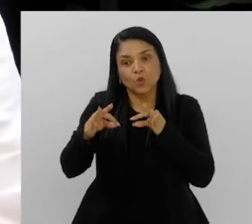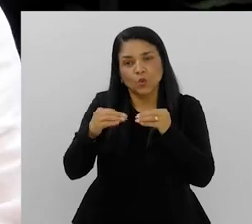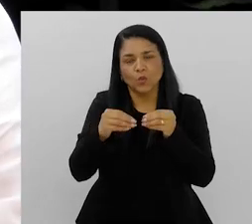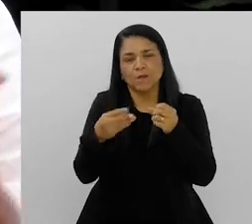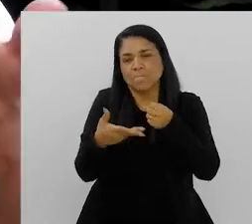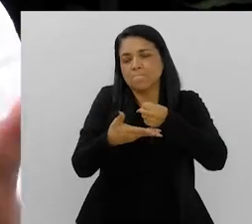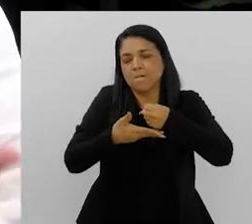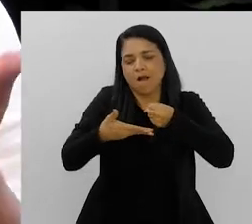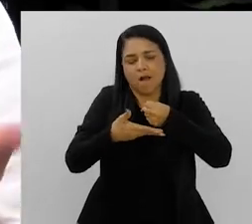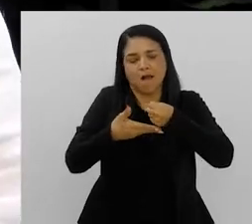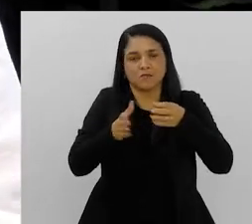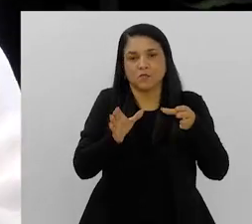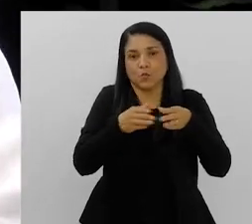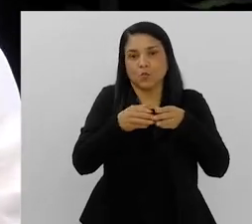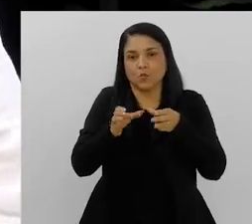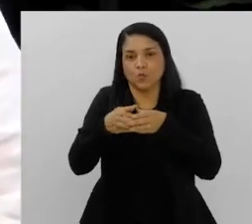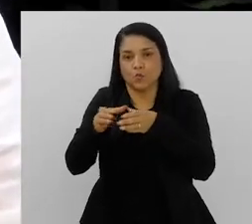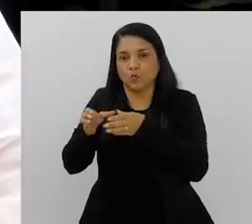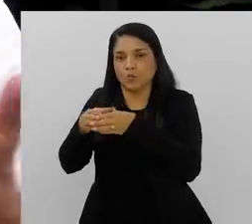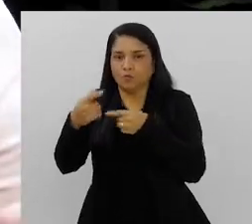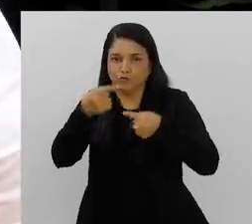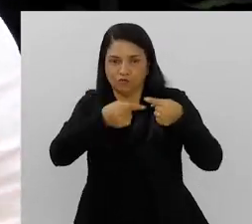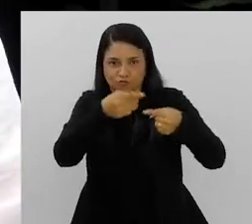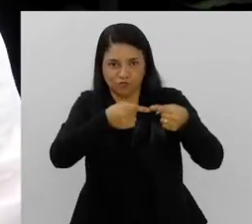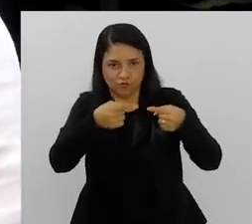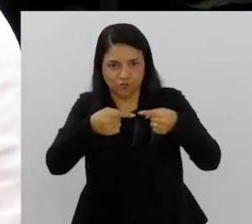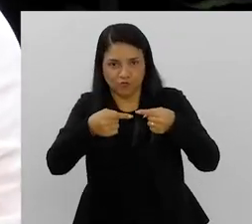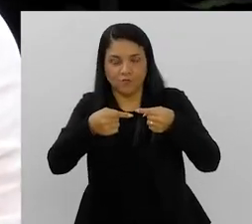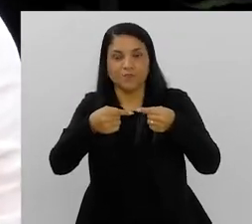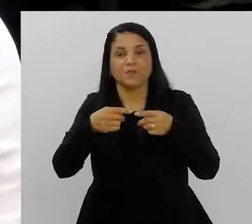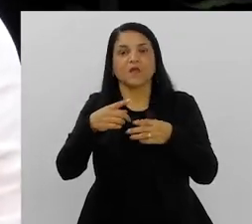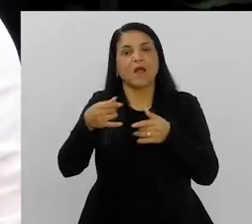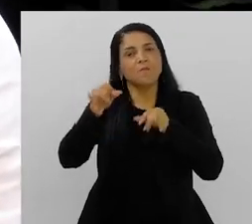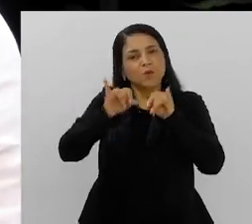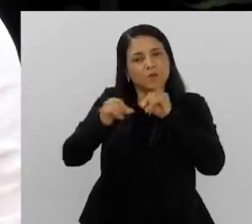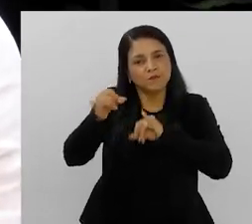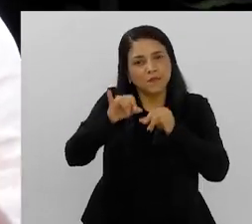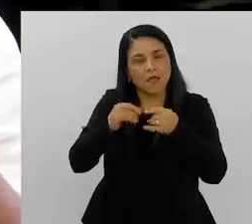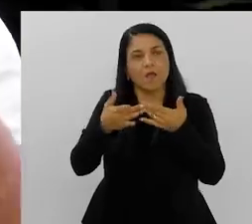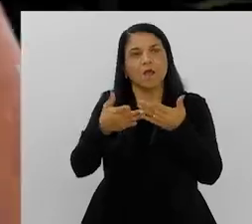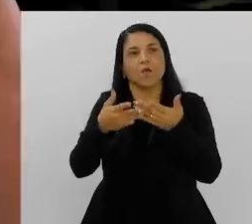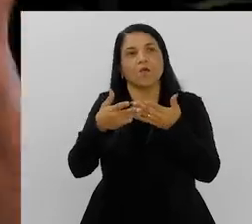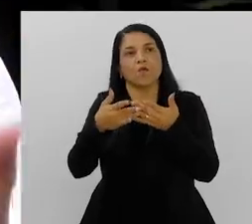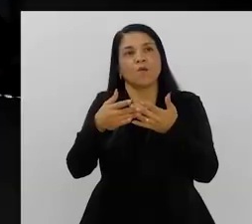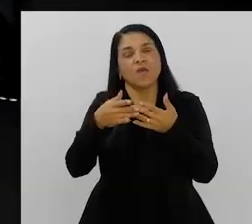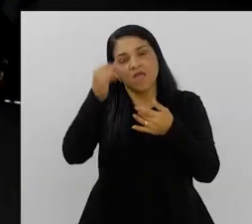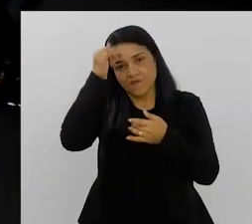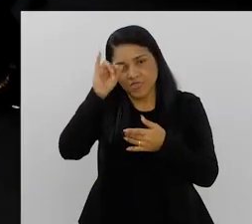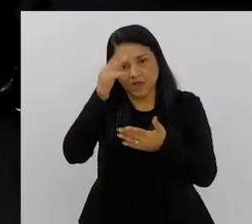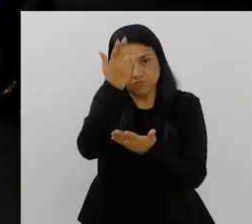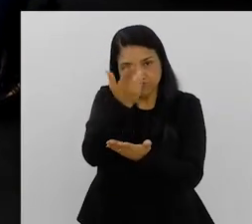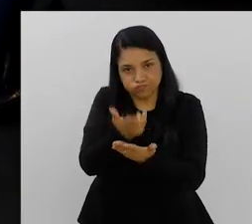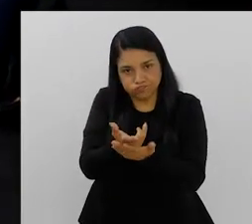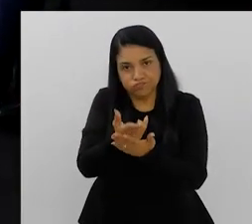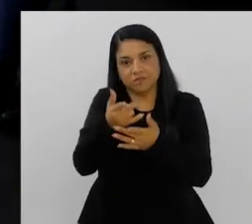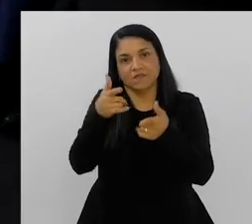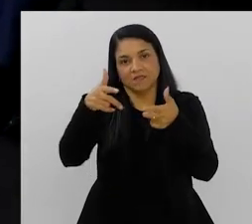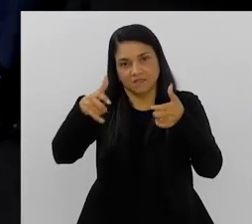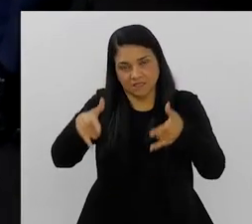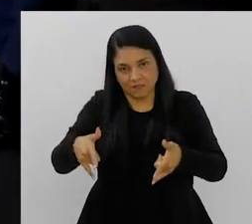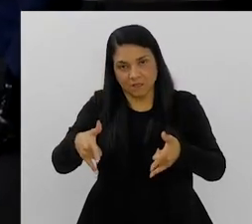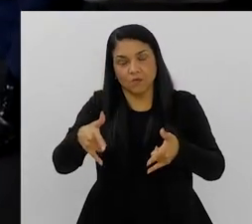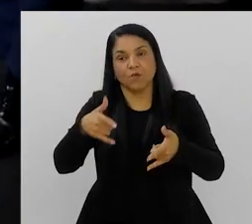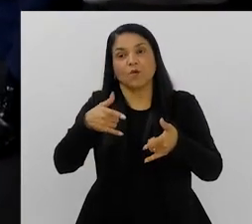de atendimento que tem toda uma base desses grupos que discutiram, que é ambulatorial, pela não